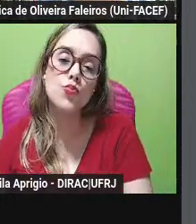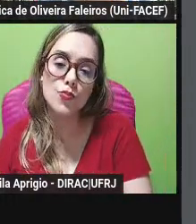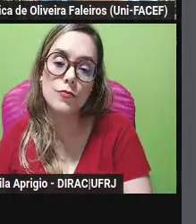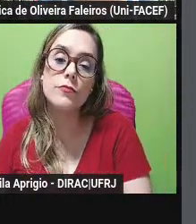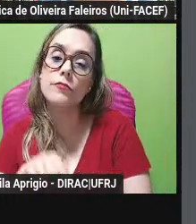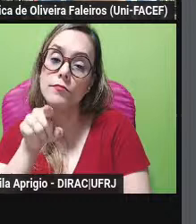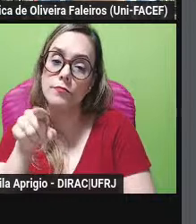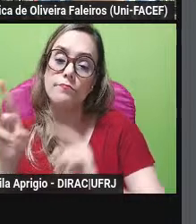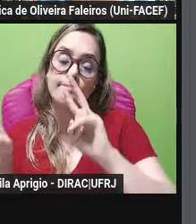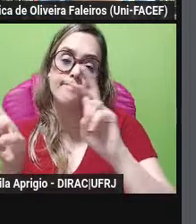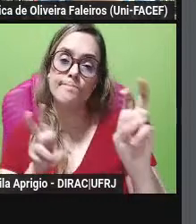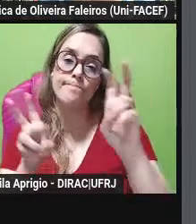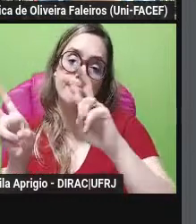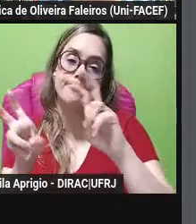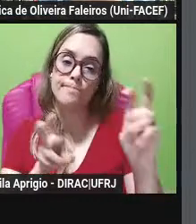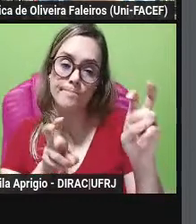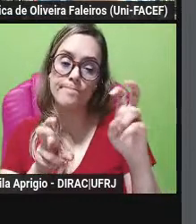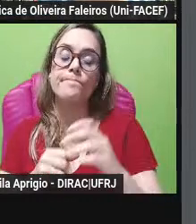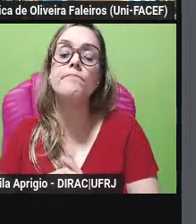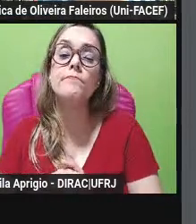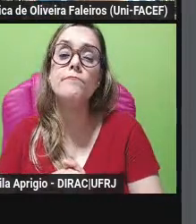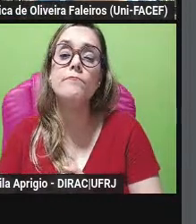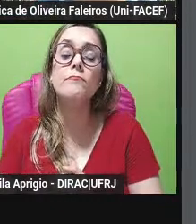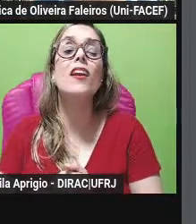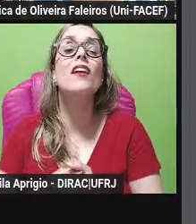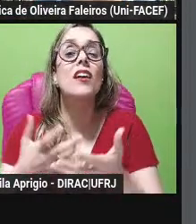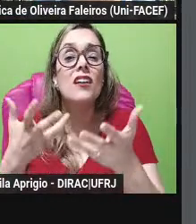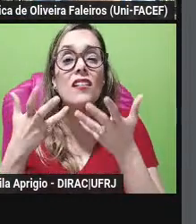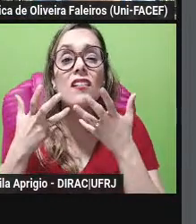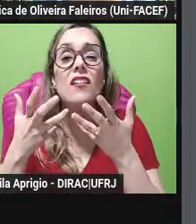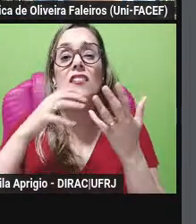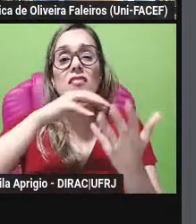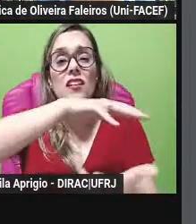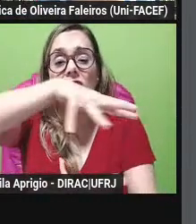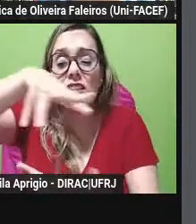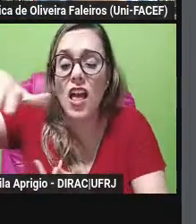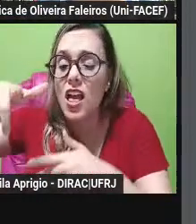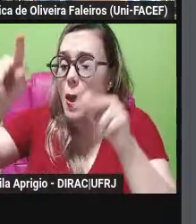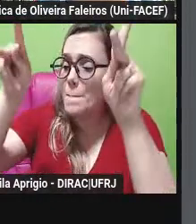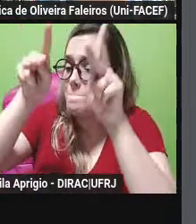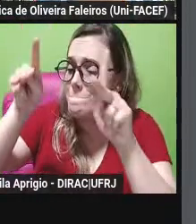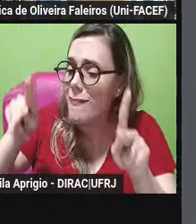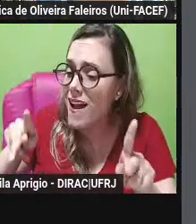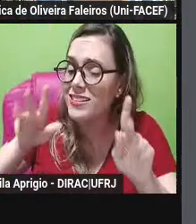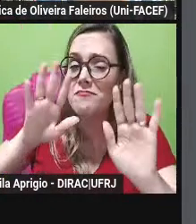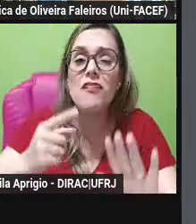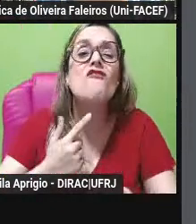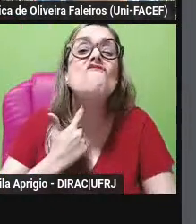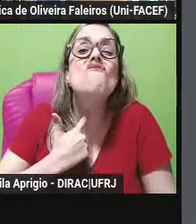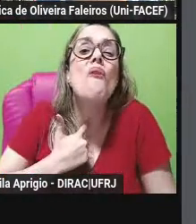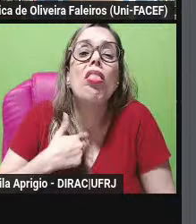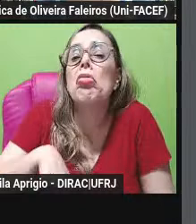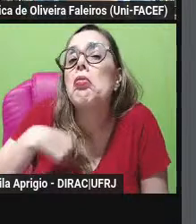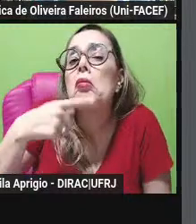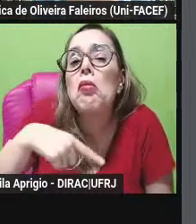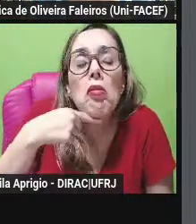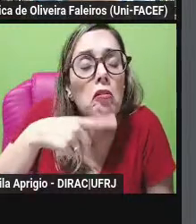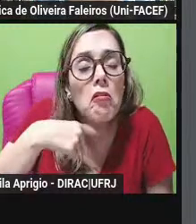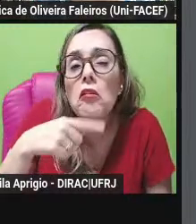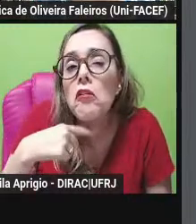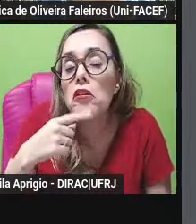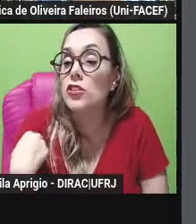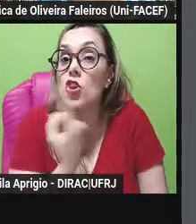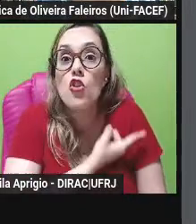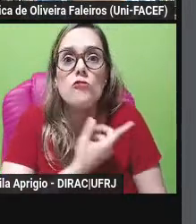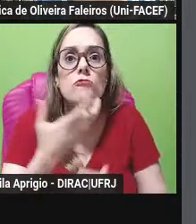verem se não que a paz na terra independe da nossa vontade que a vitória na vida vem mais dos nossos defeitos do